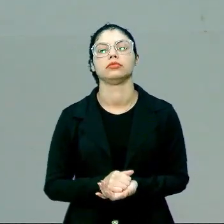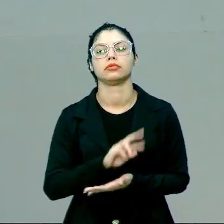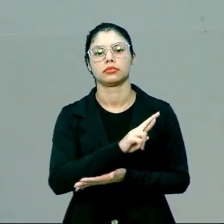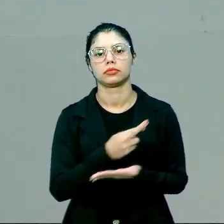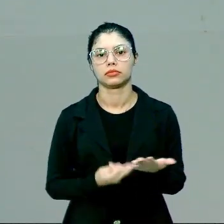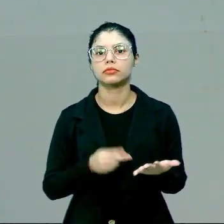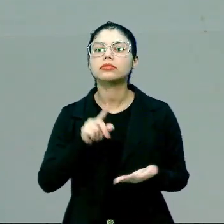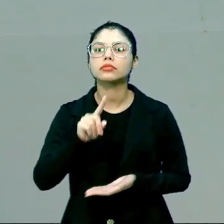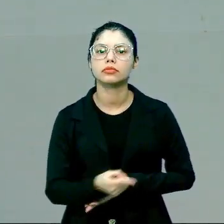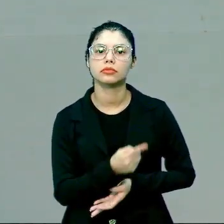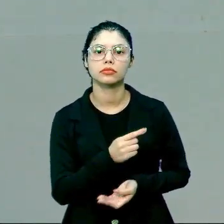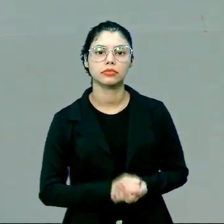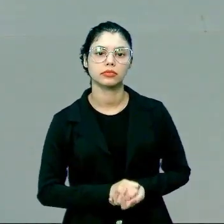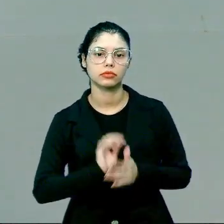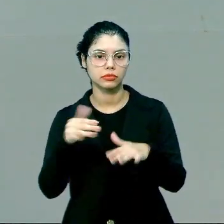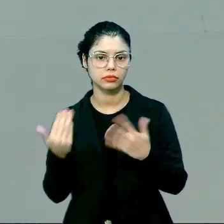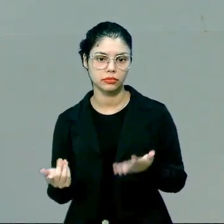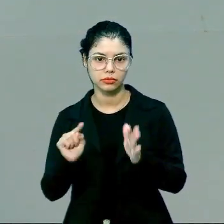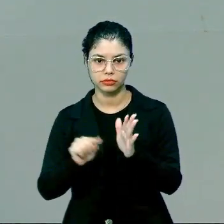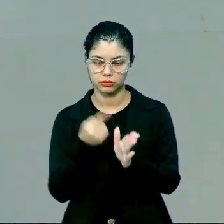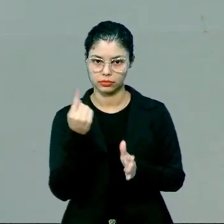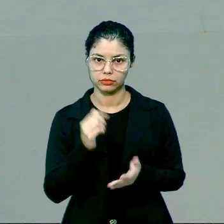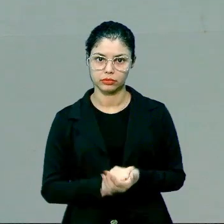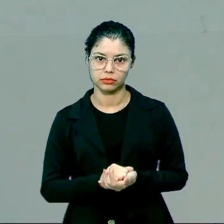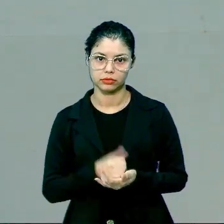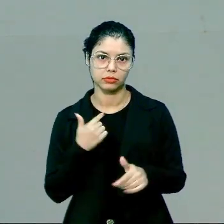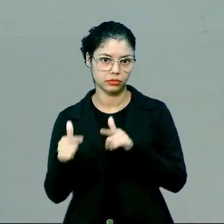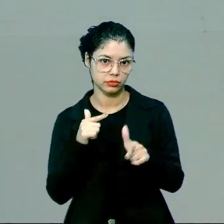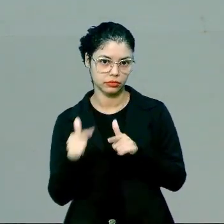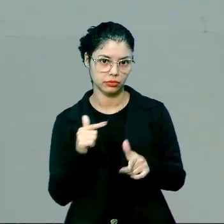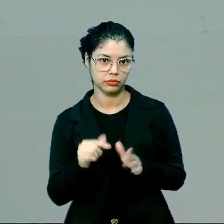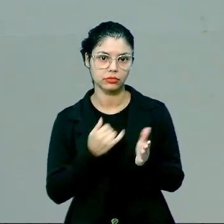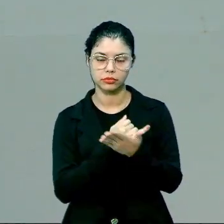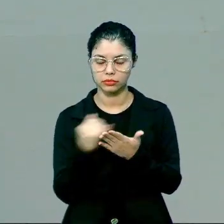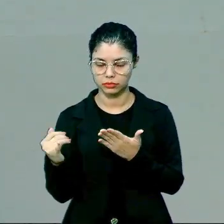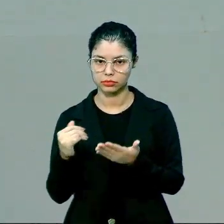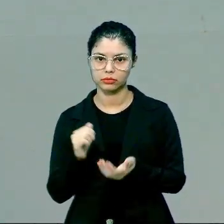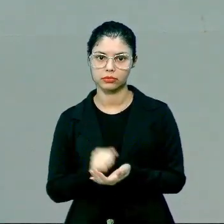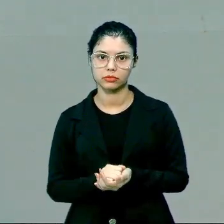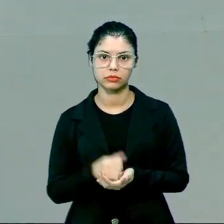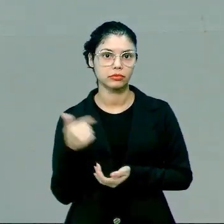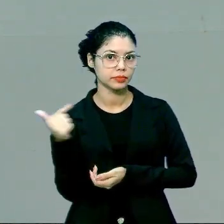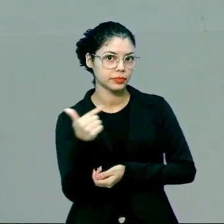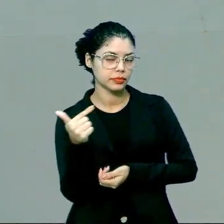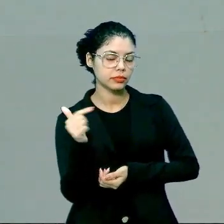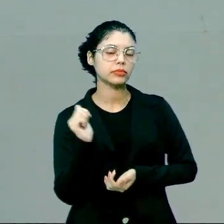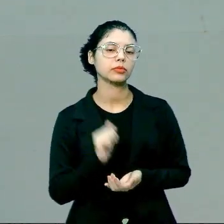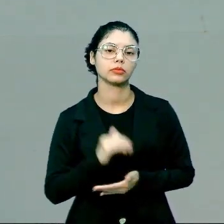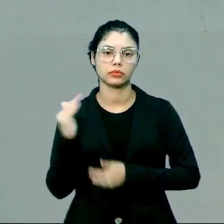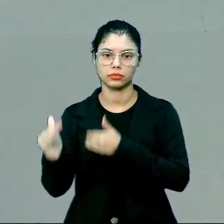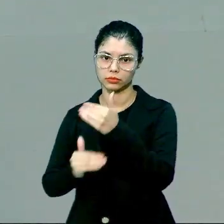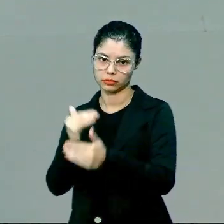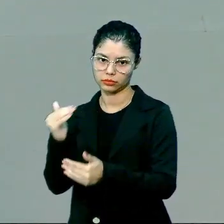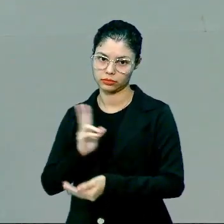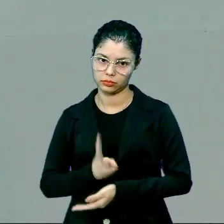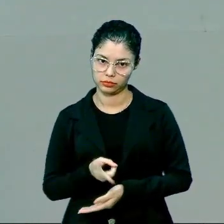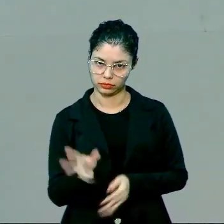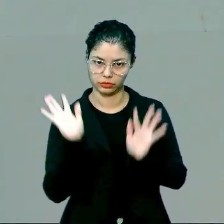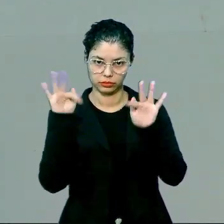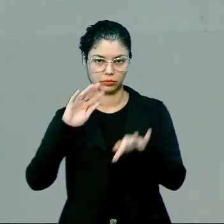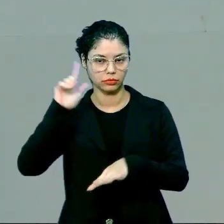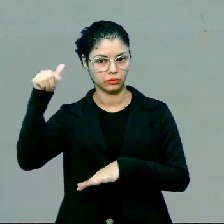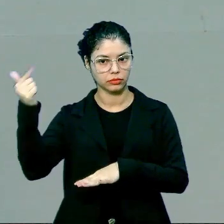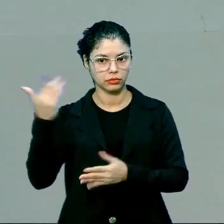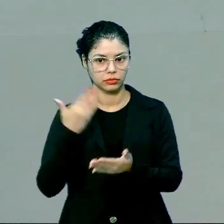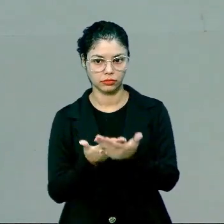redação Nota 1000, na qual nós, na primeira temporada, trabalhamos a introdução, e a nossa segunda temporada, nós iremos concluir na